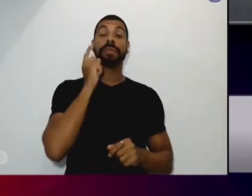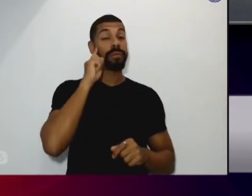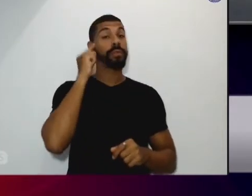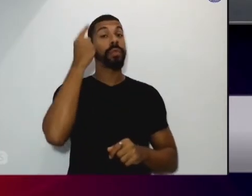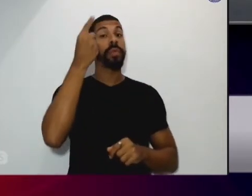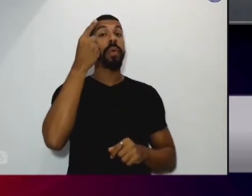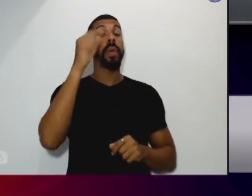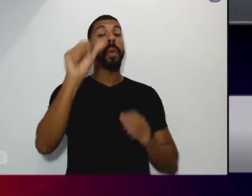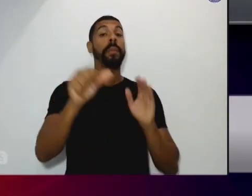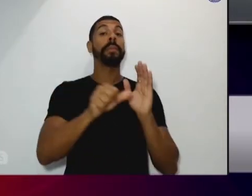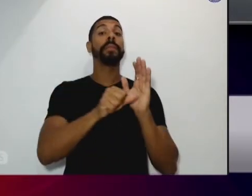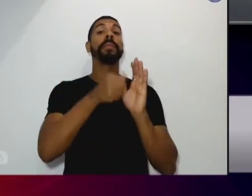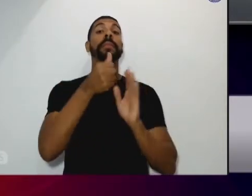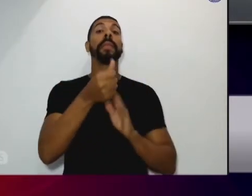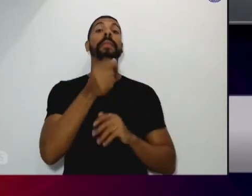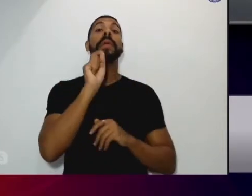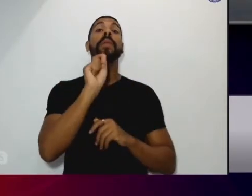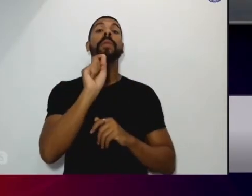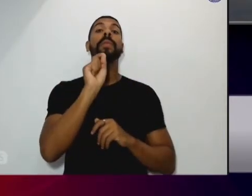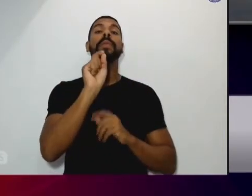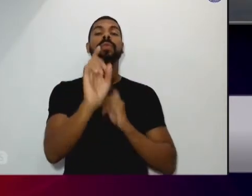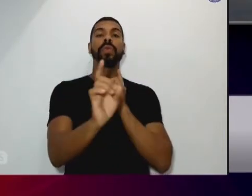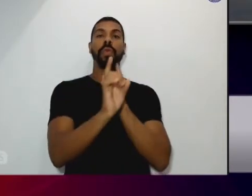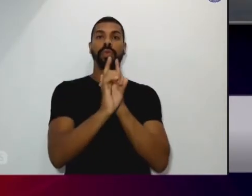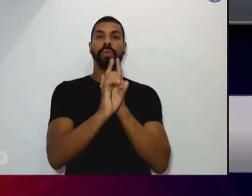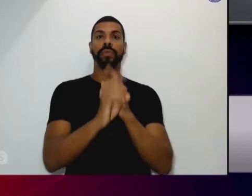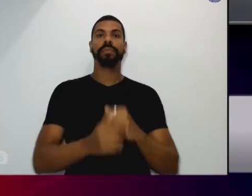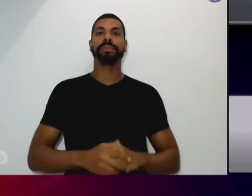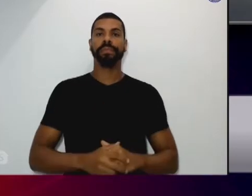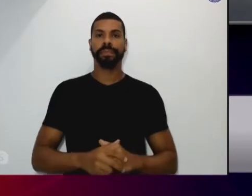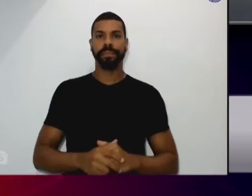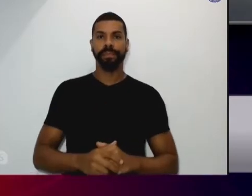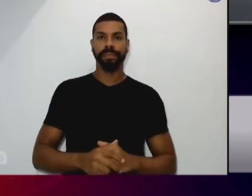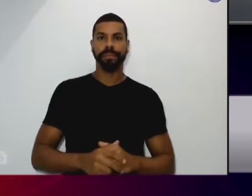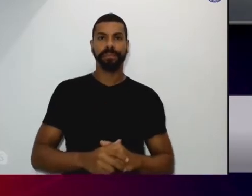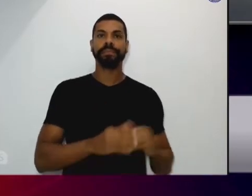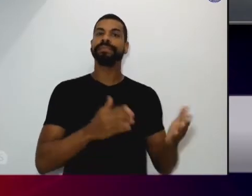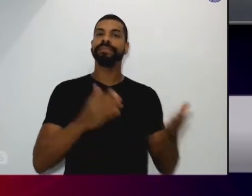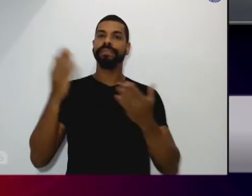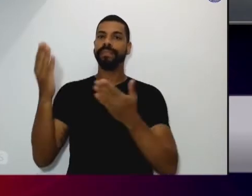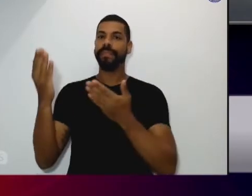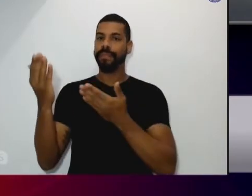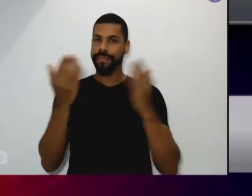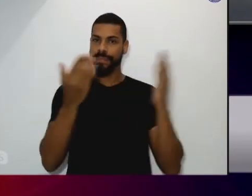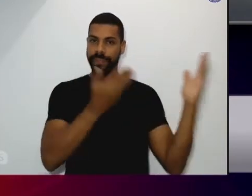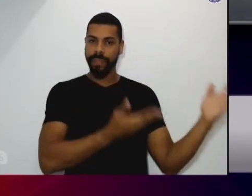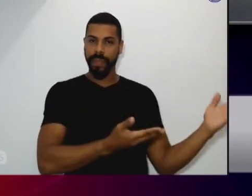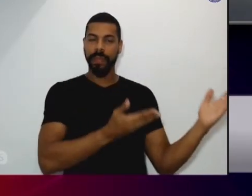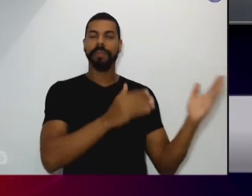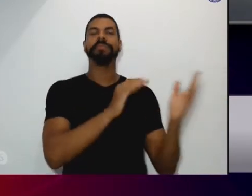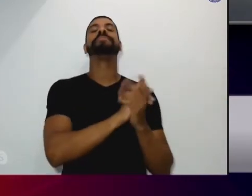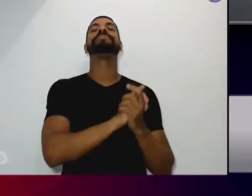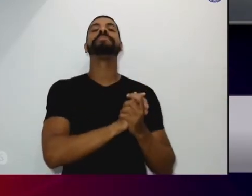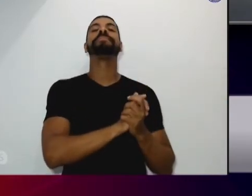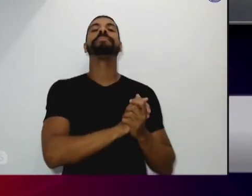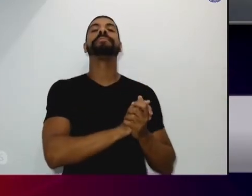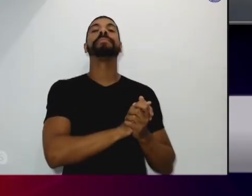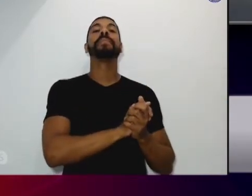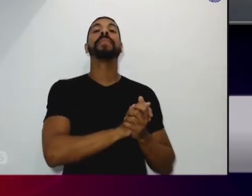esse encontro então aqui está o Carreira o presidente representando a Câmara dos Vereadores